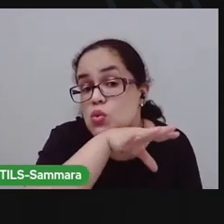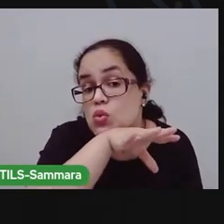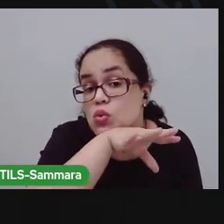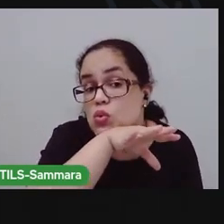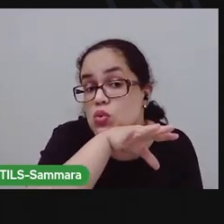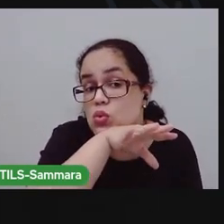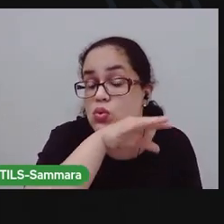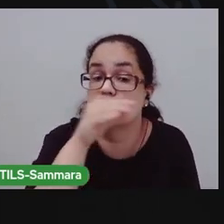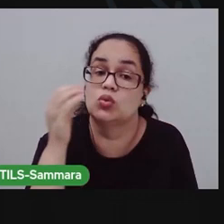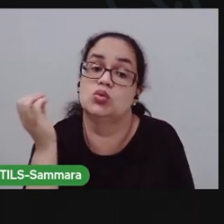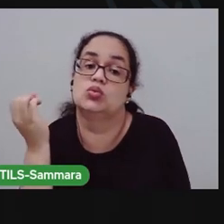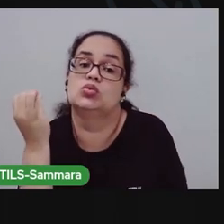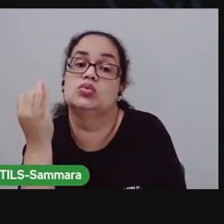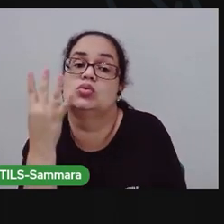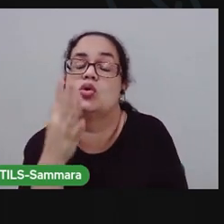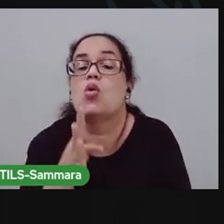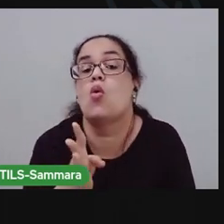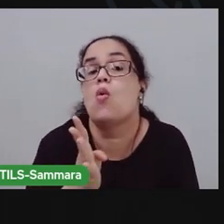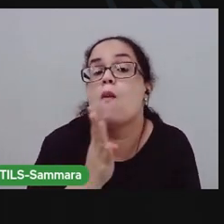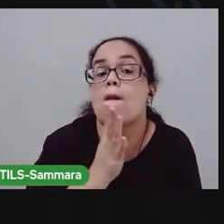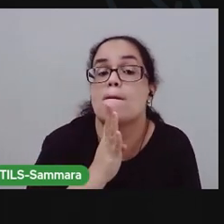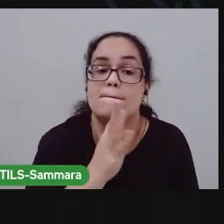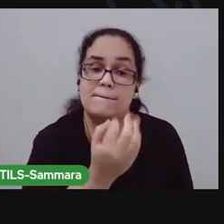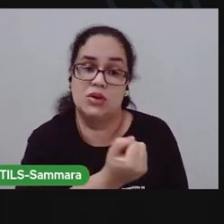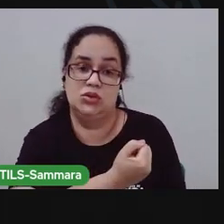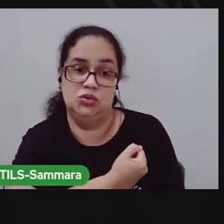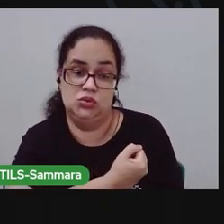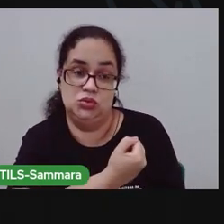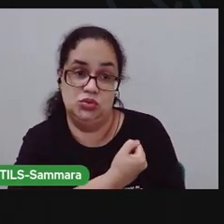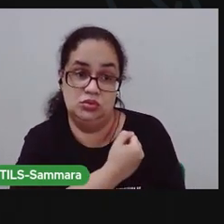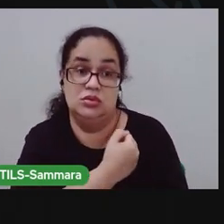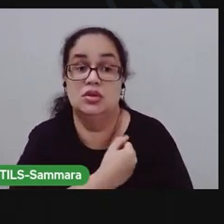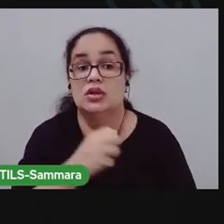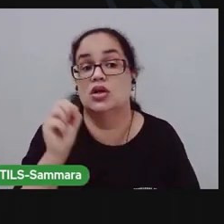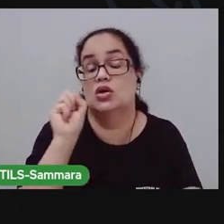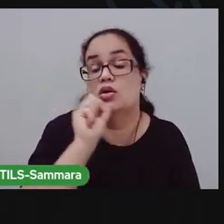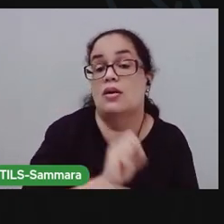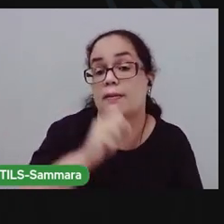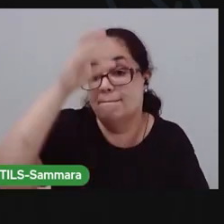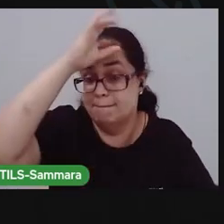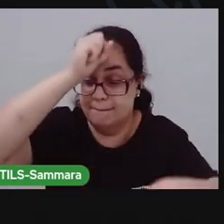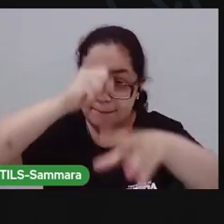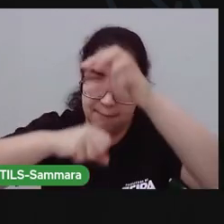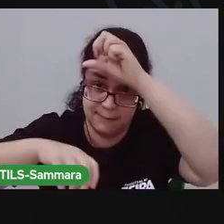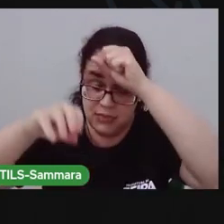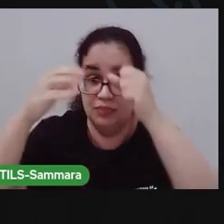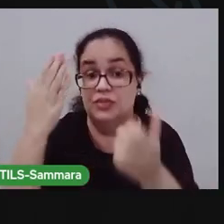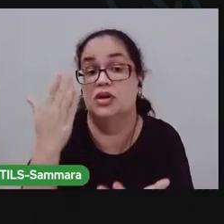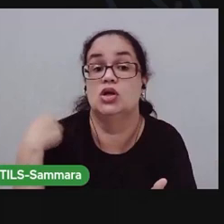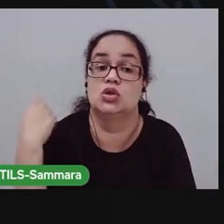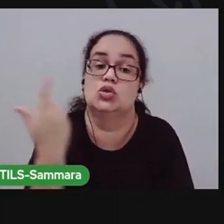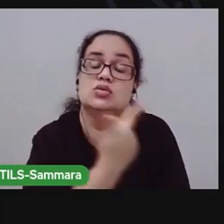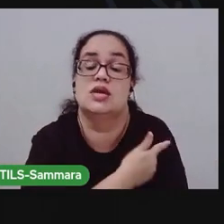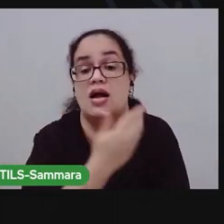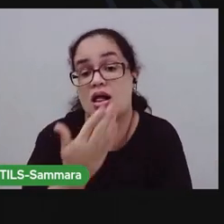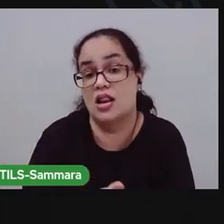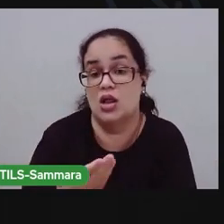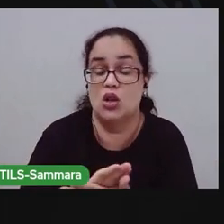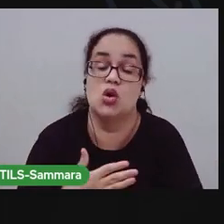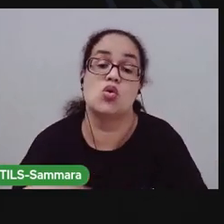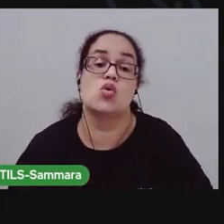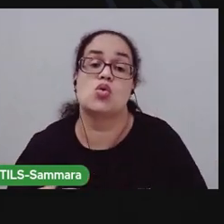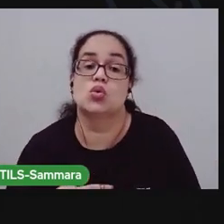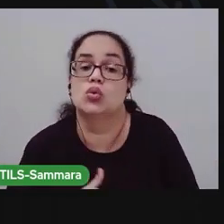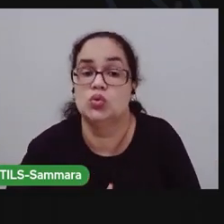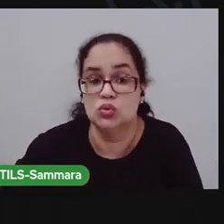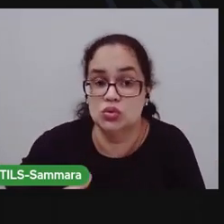fazendo contagem, reconhecimento de números. Espero que você tenha aprendido bastante com a nossa aula. Tenha gostado de aprender